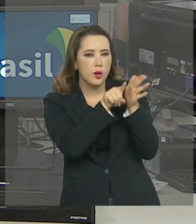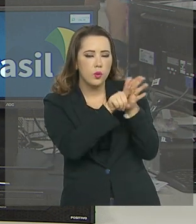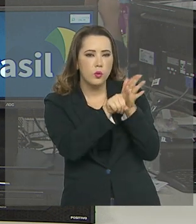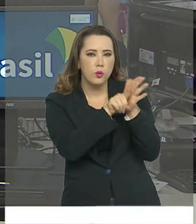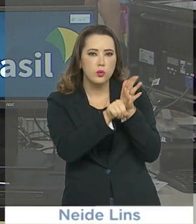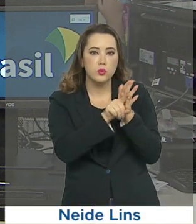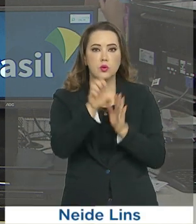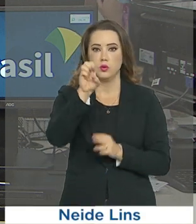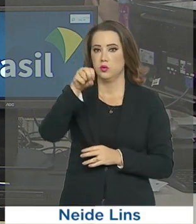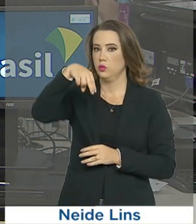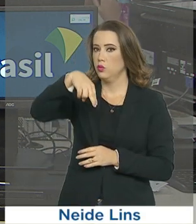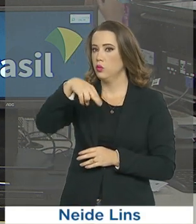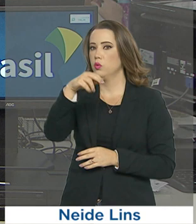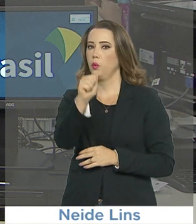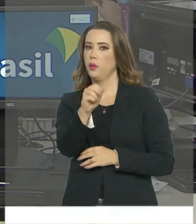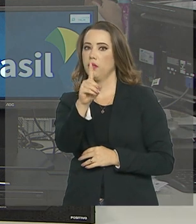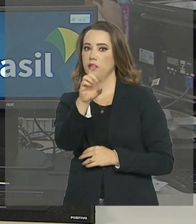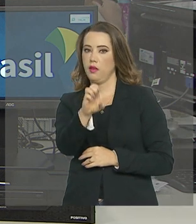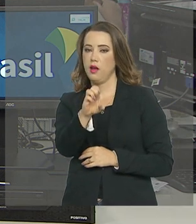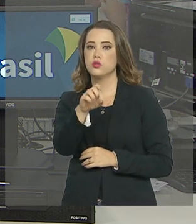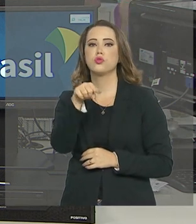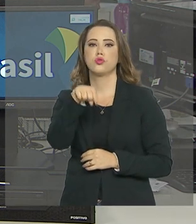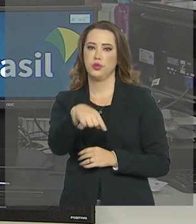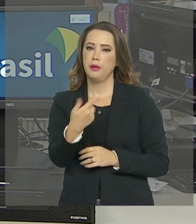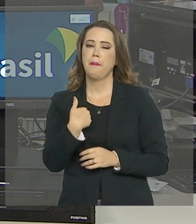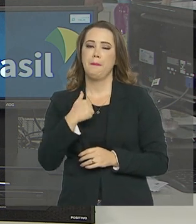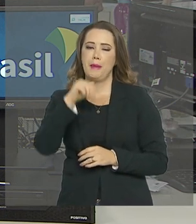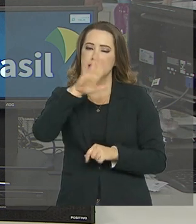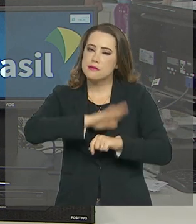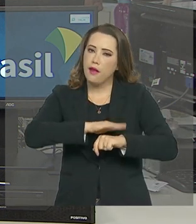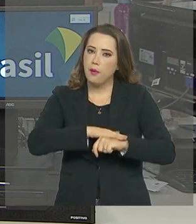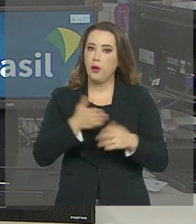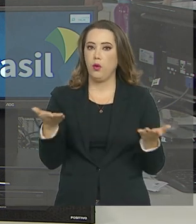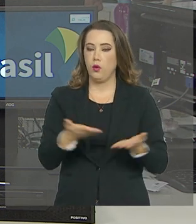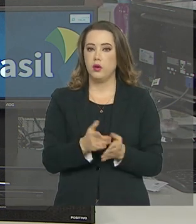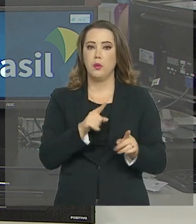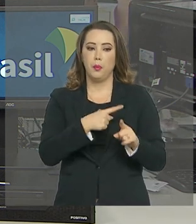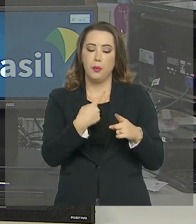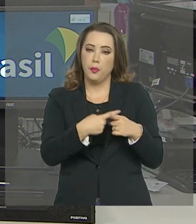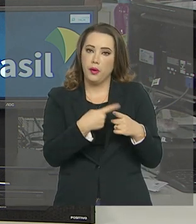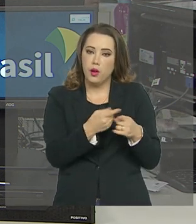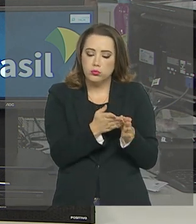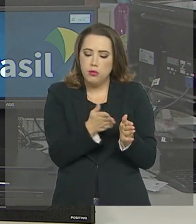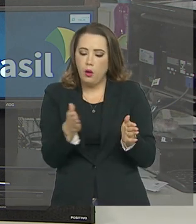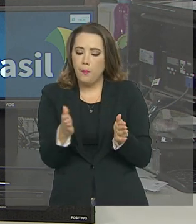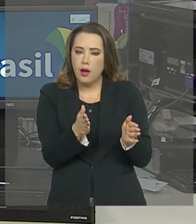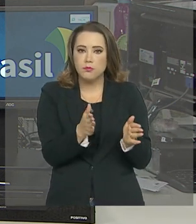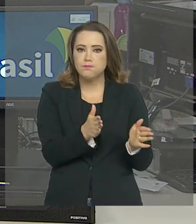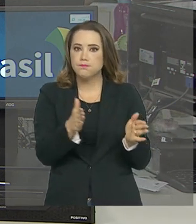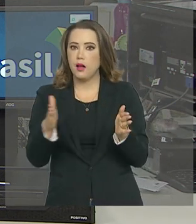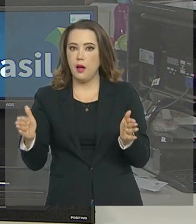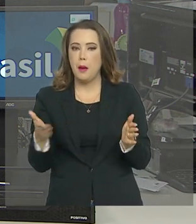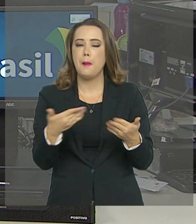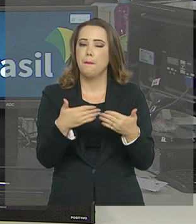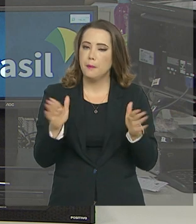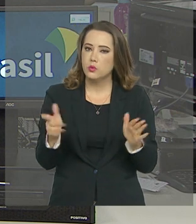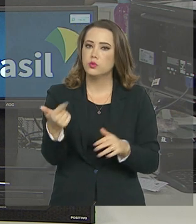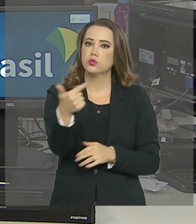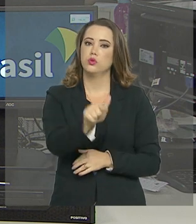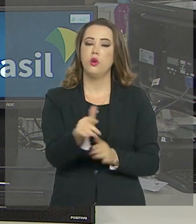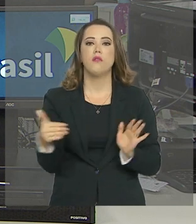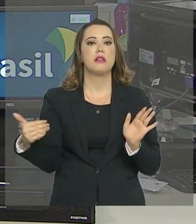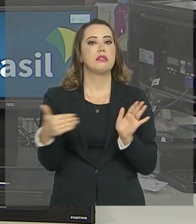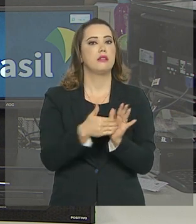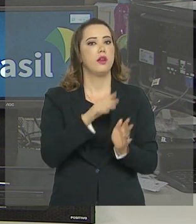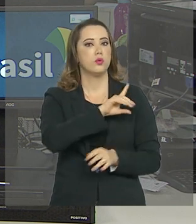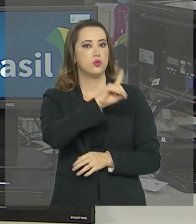estudante do Enad 2019 ganharam um tempo extra. O prazo para preenchimento do formulário foi reaberto e termina no